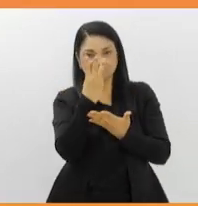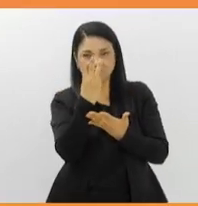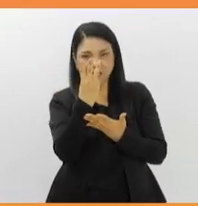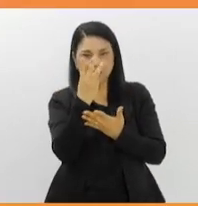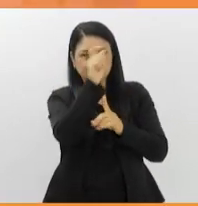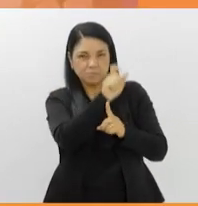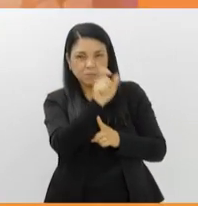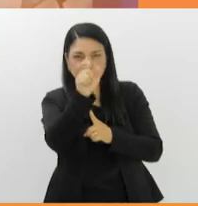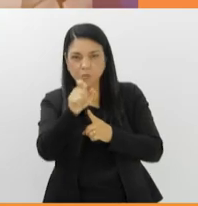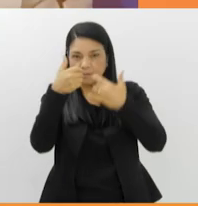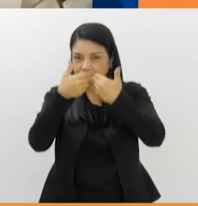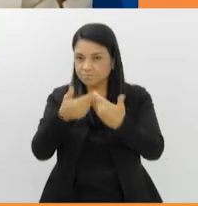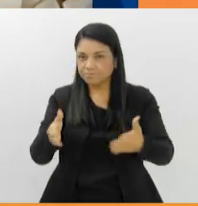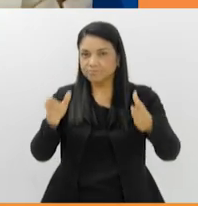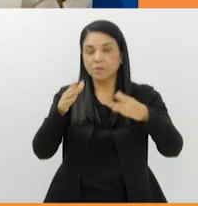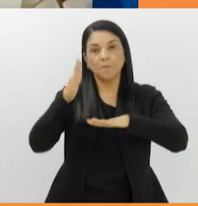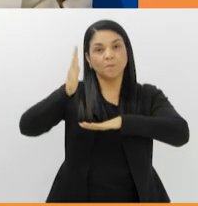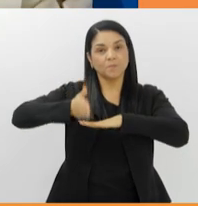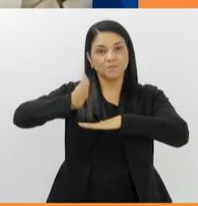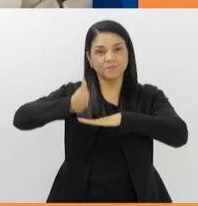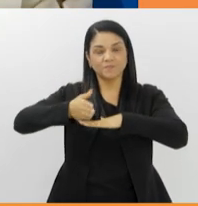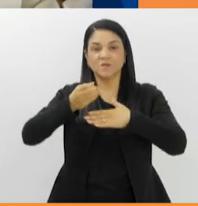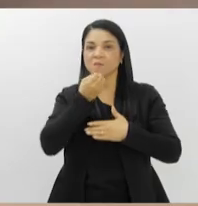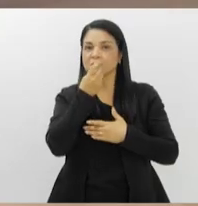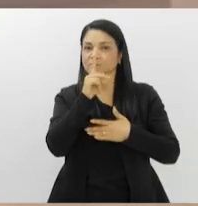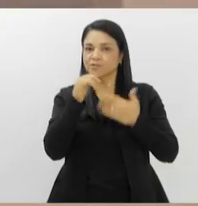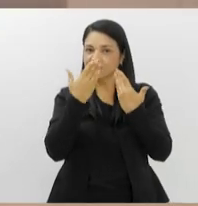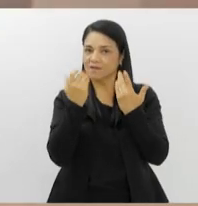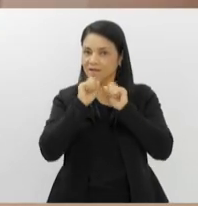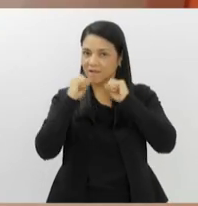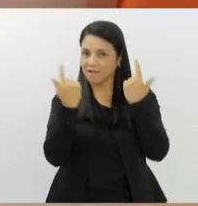do modernismo. O Bom Dia Alerj começa agora.